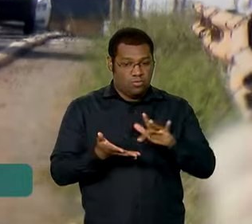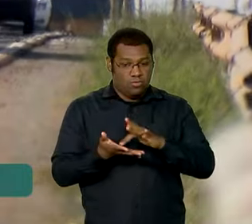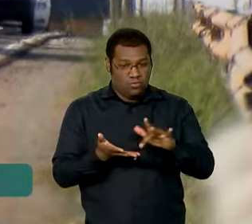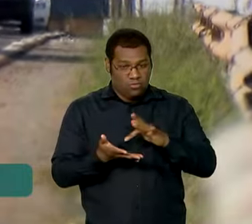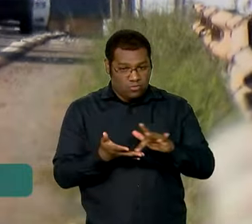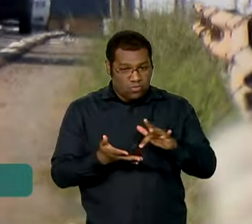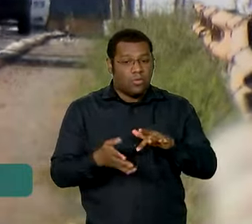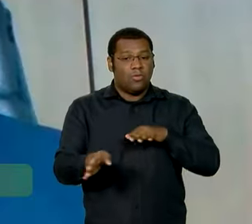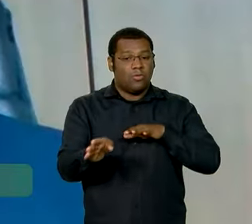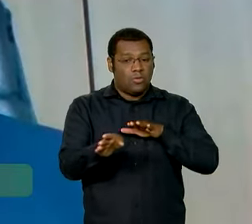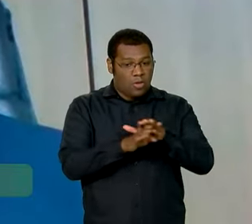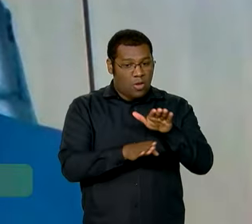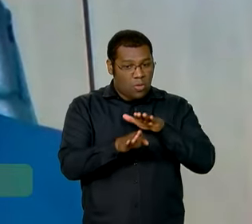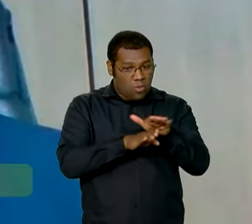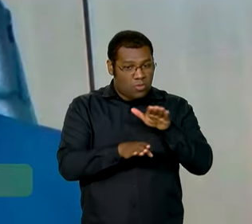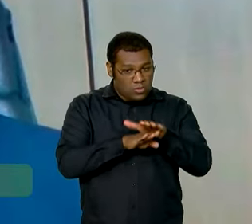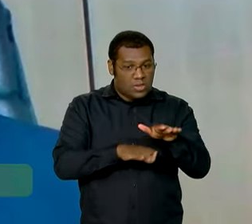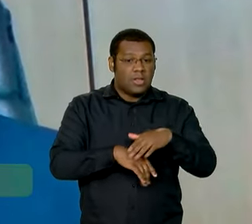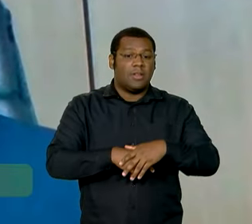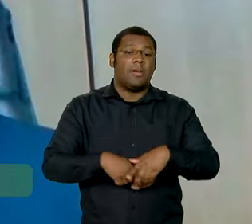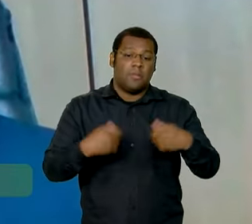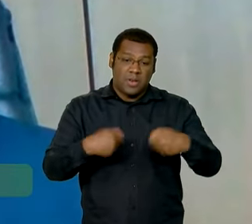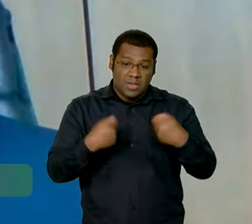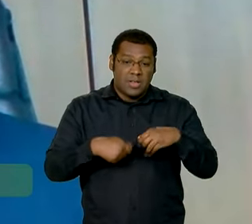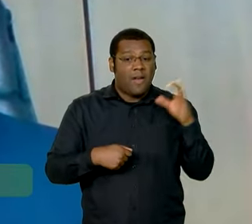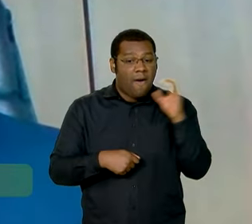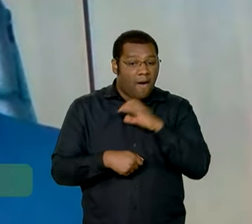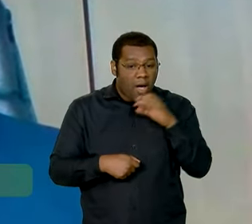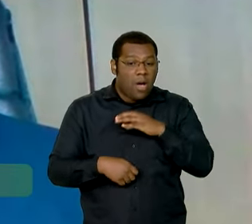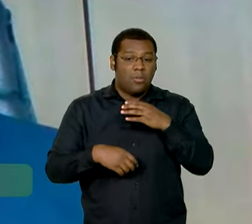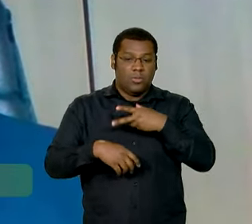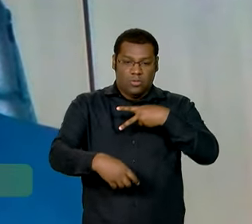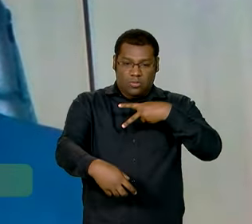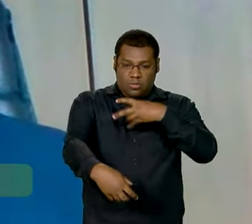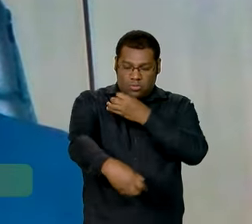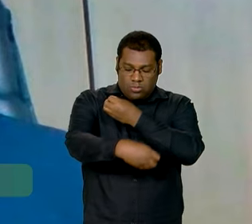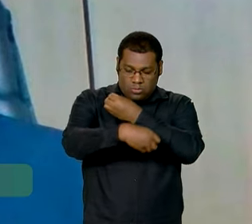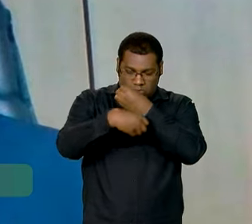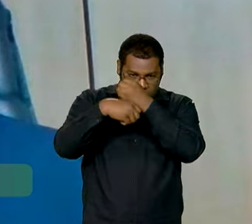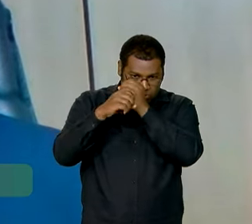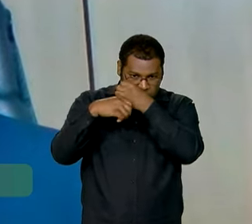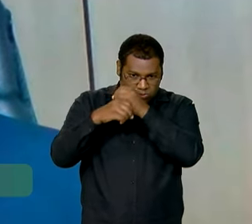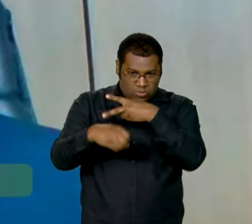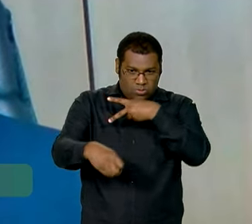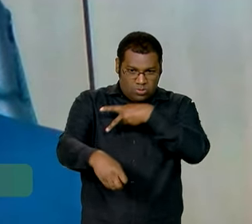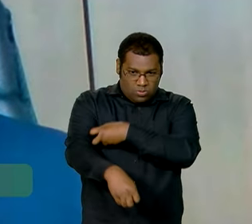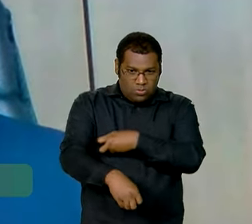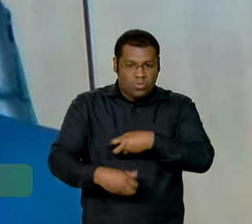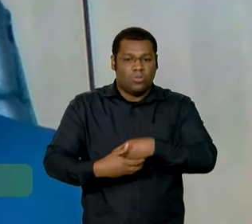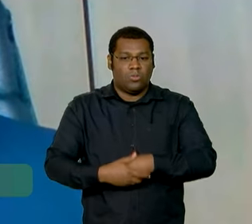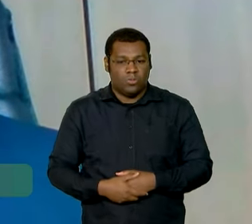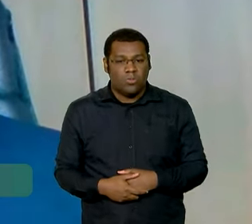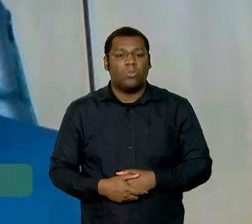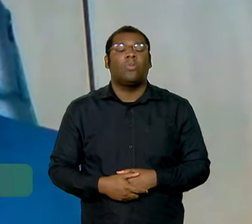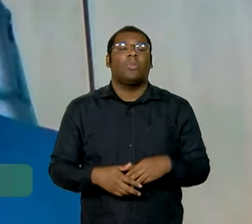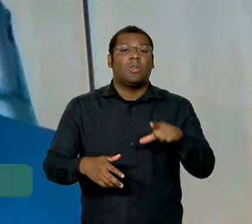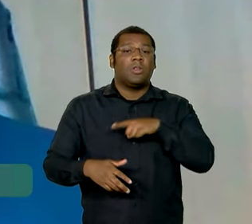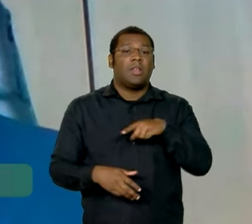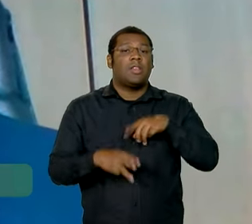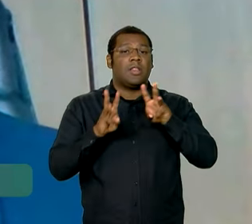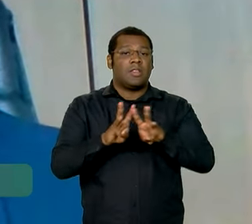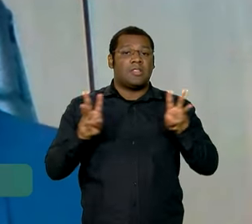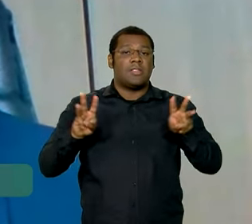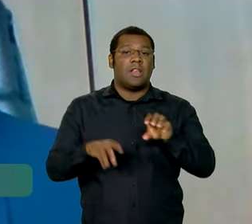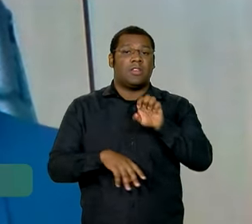bem simples. Qualquer cidadão pode verificar esse credenciamento no próprio site da